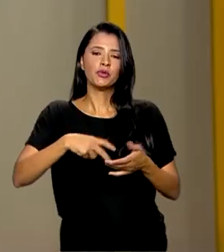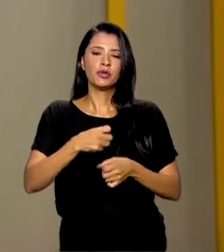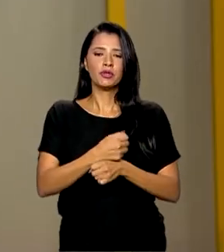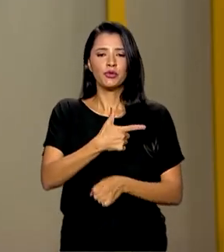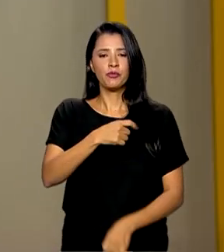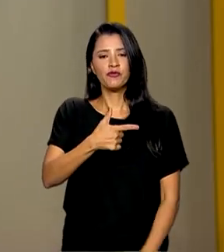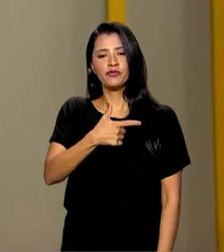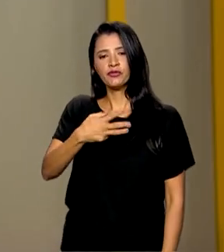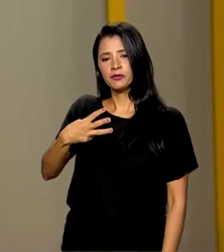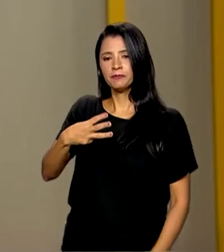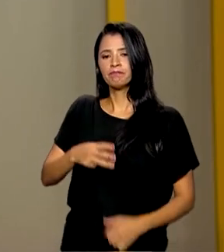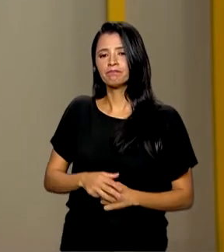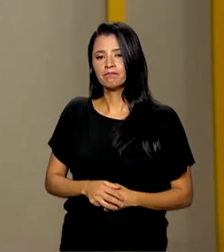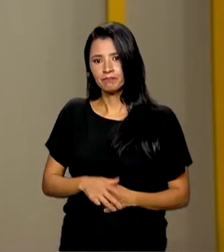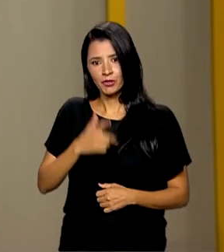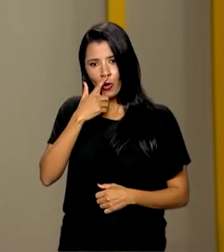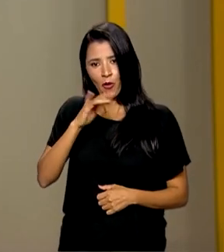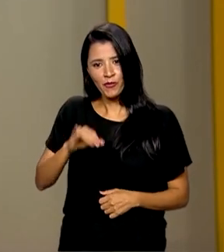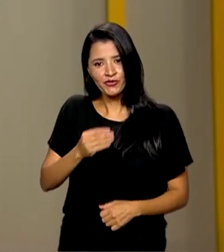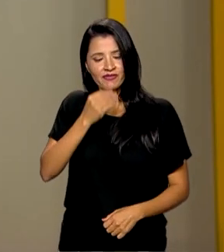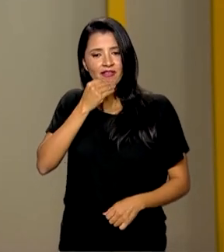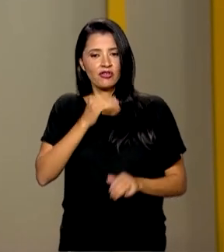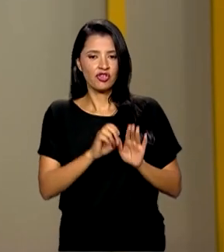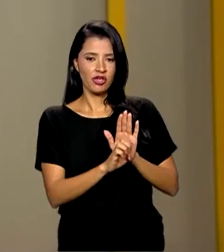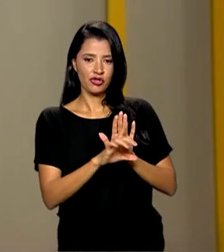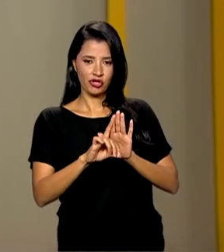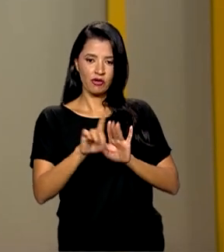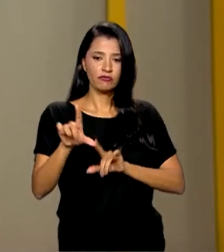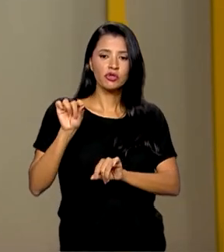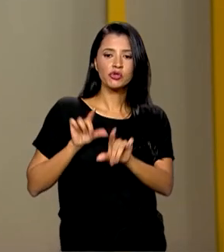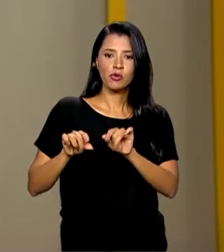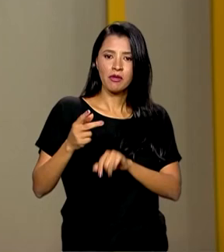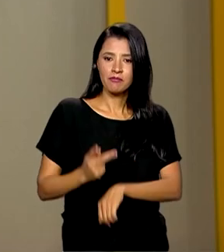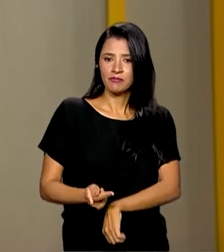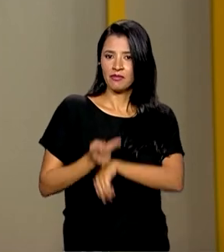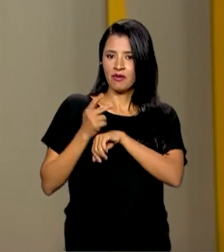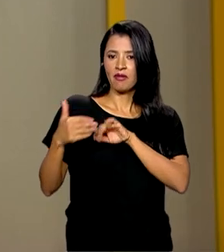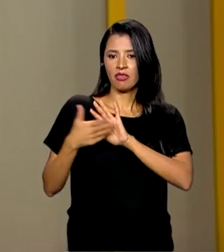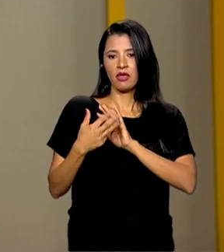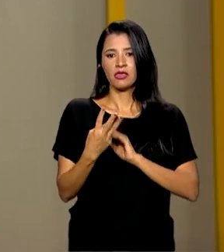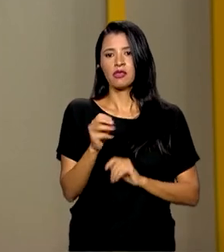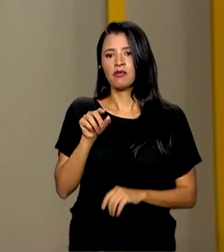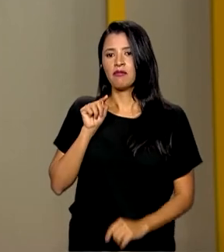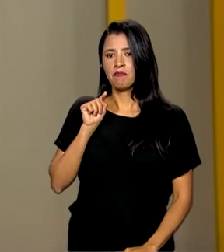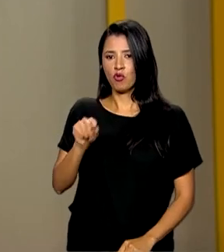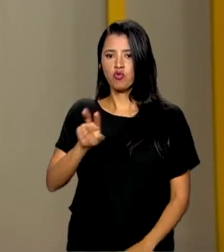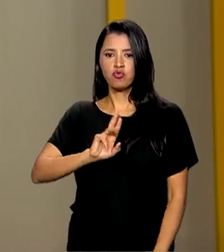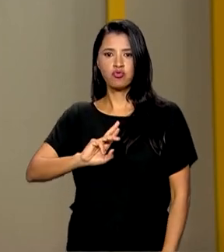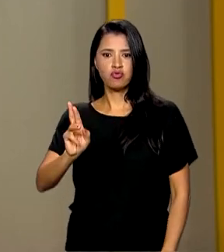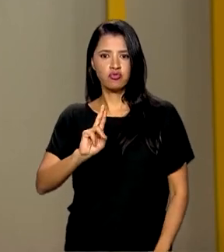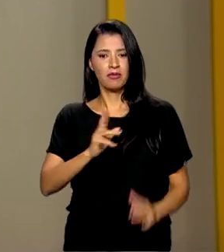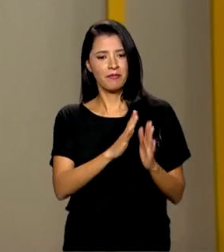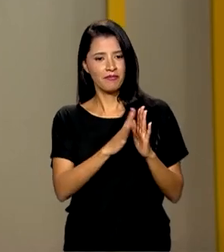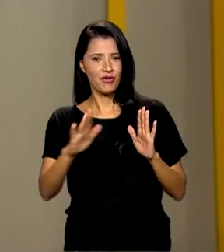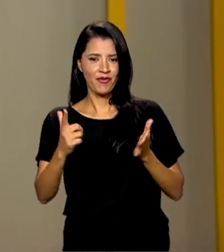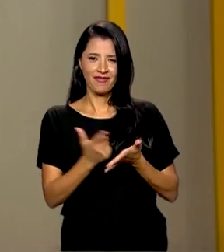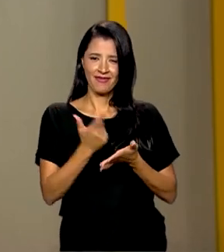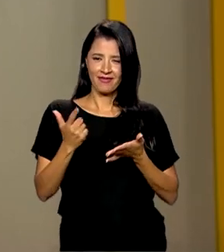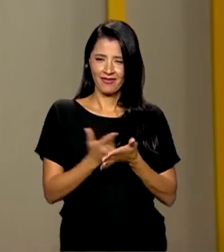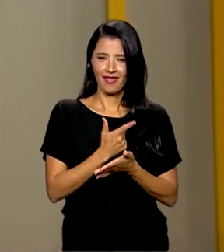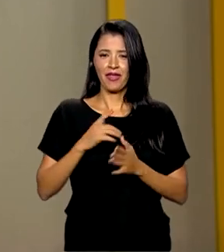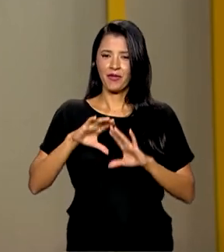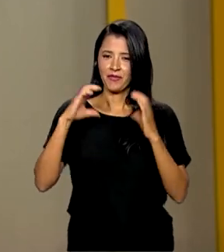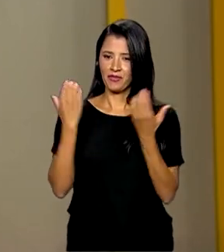Olha que oportunidade bacana, o edital vai selecionar e premiar com até 30 mil reais bibliotecas comunitárias que